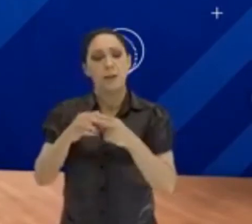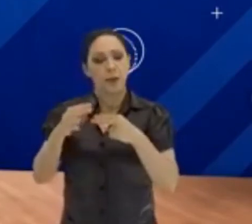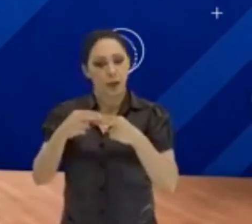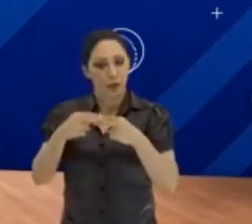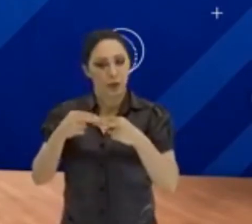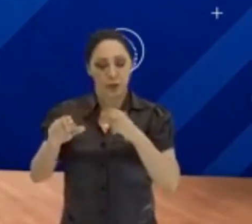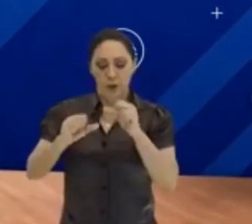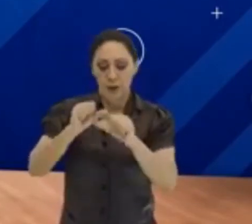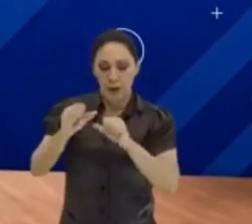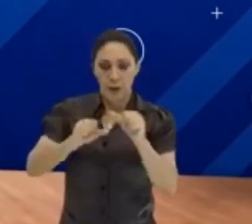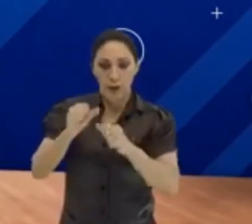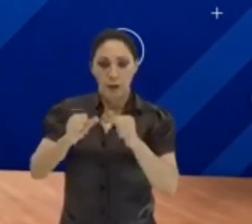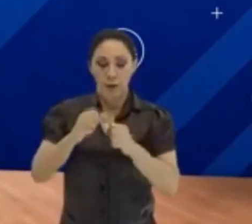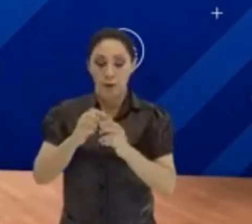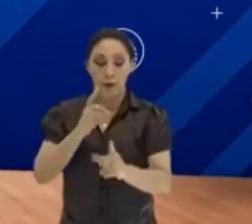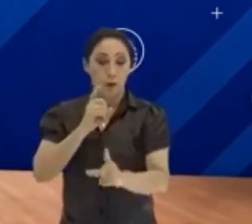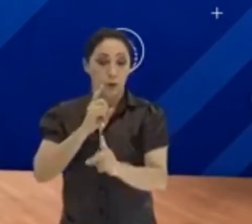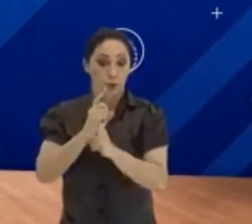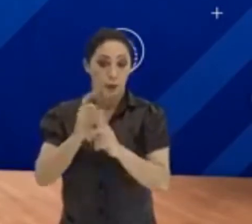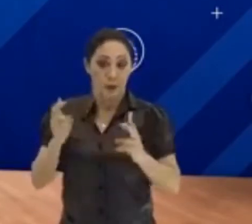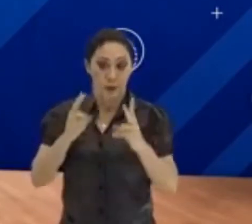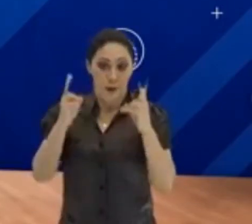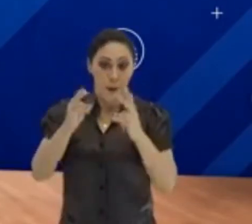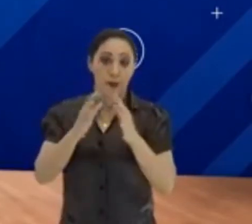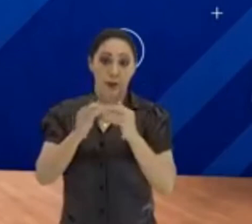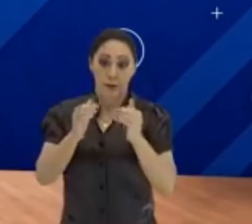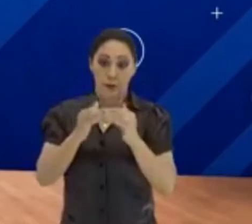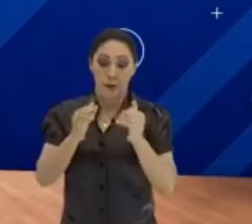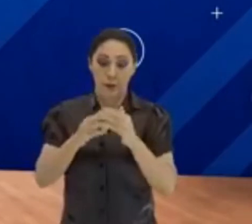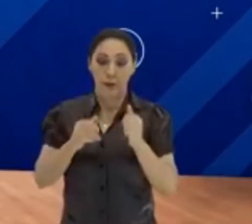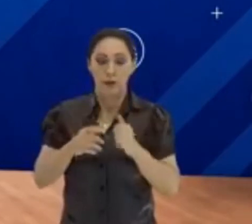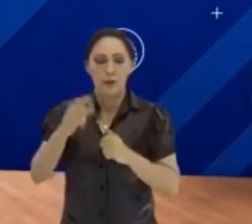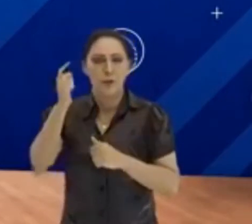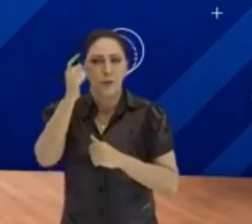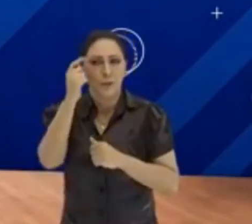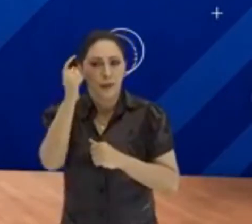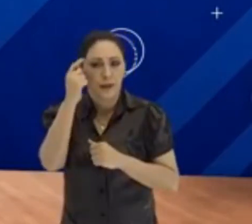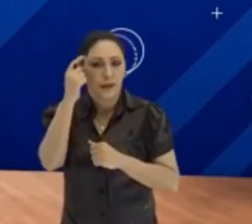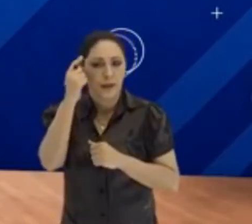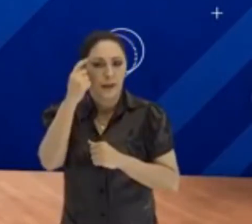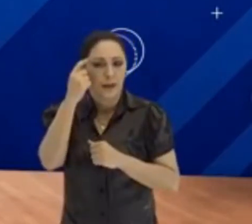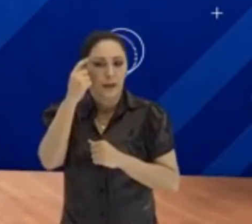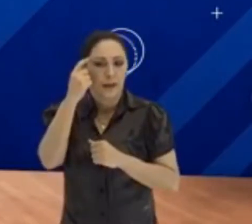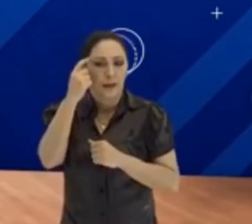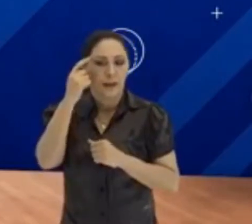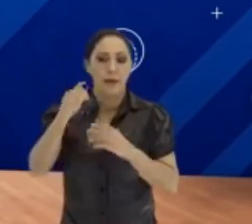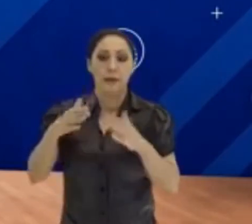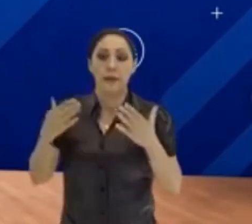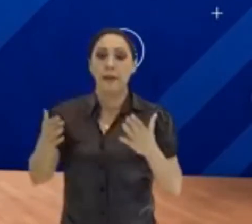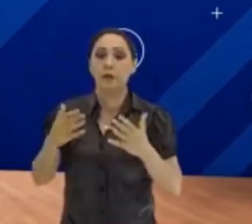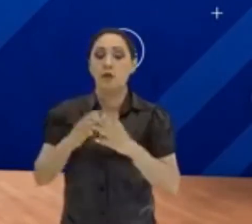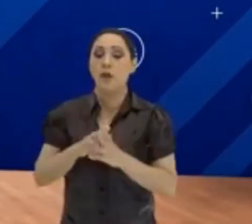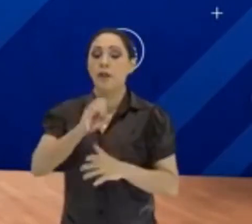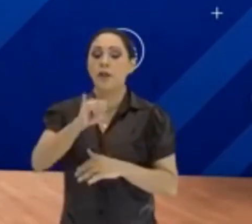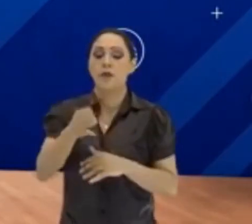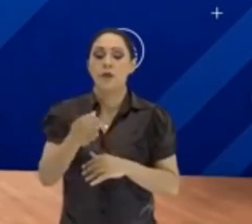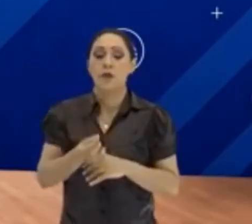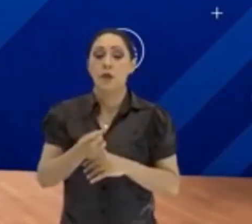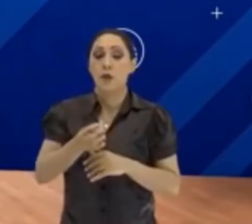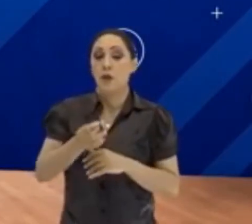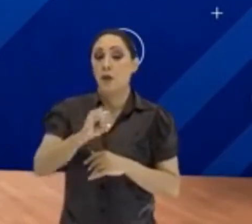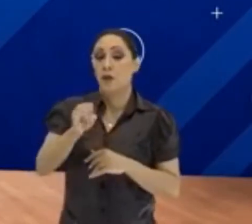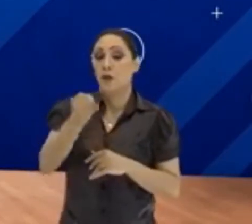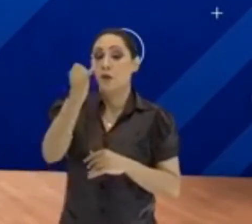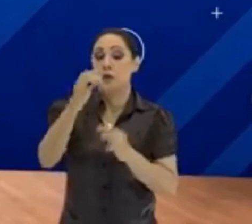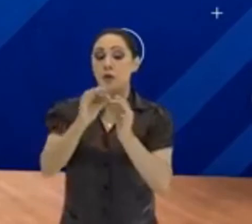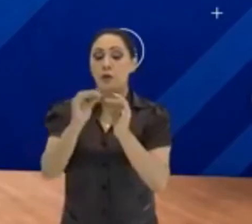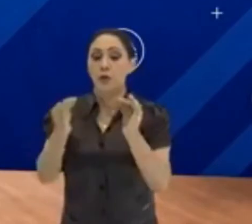transformação, encontrar o valor que ele te pede. Vamos pensar um pouquinho. Já que esse juros simples vai ser sempre em